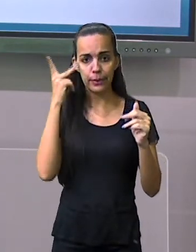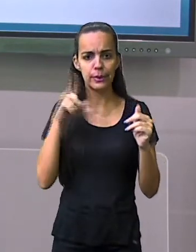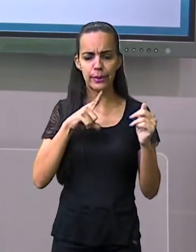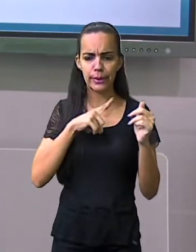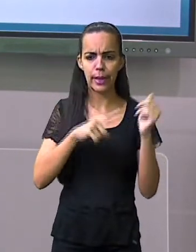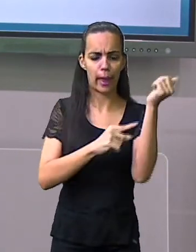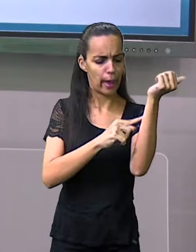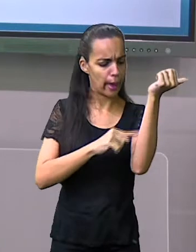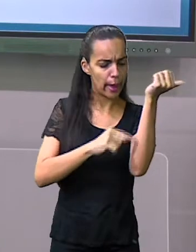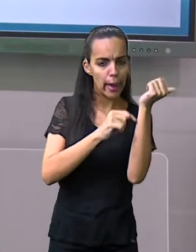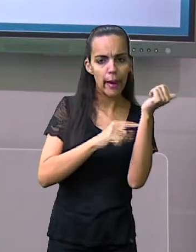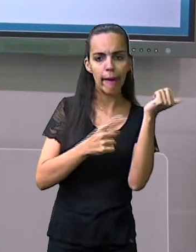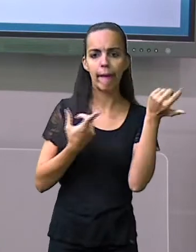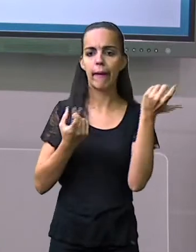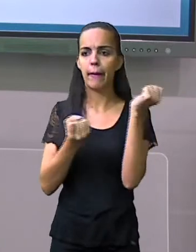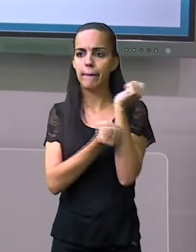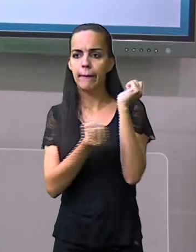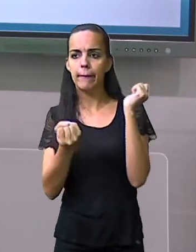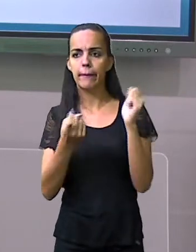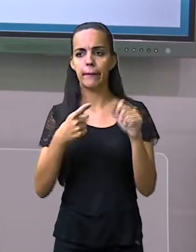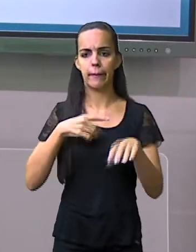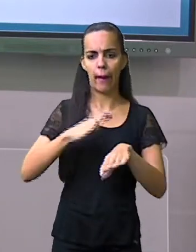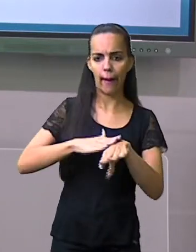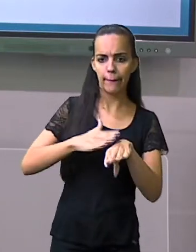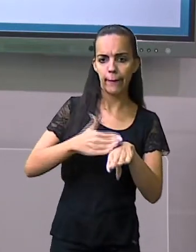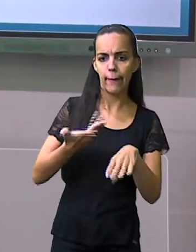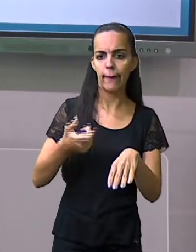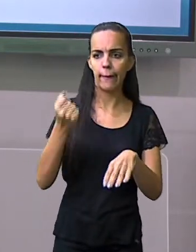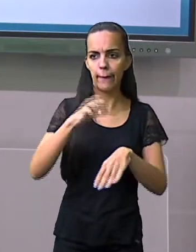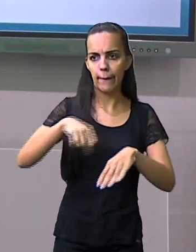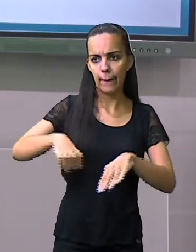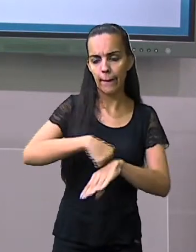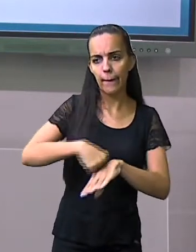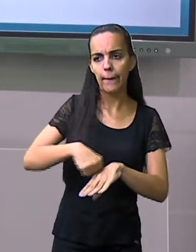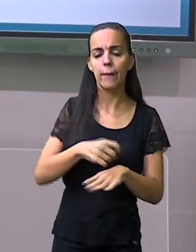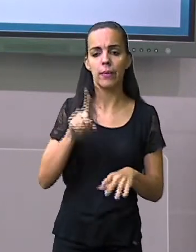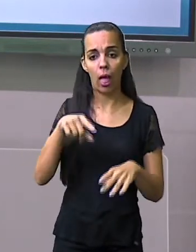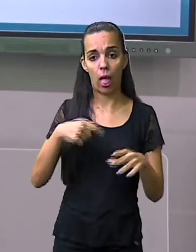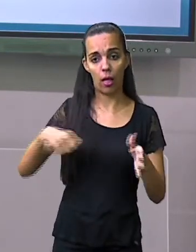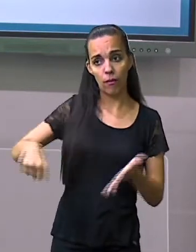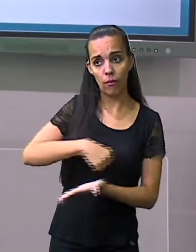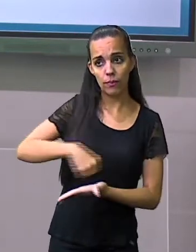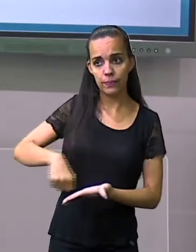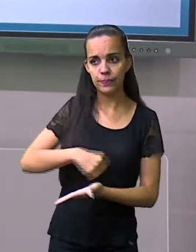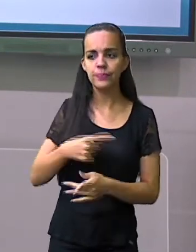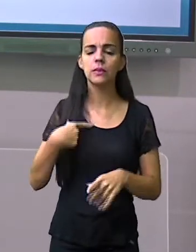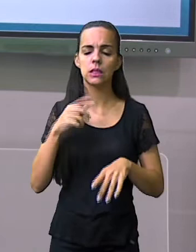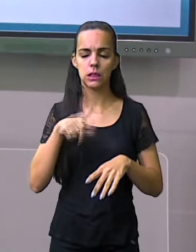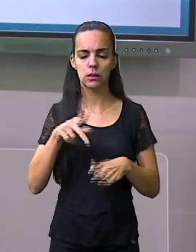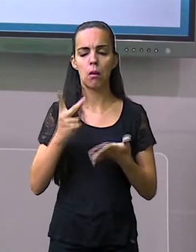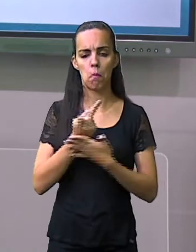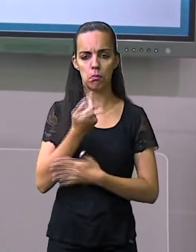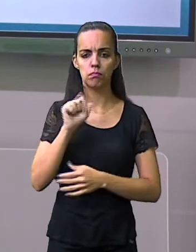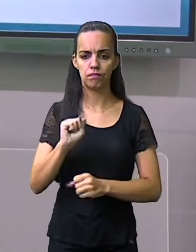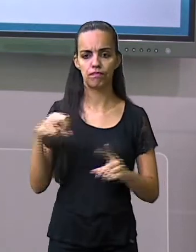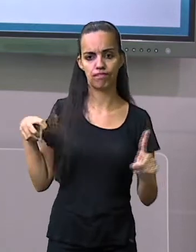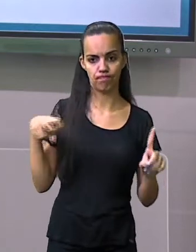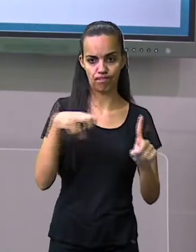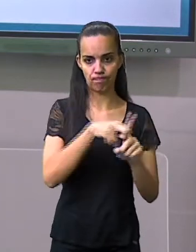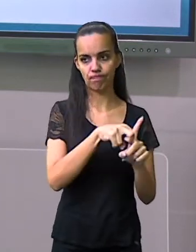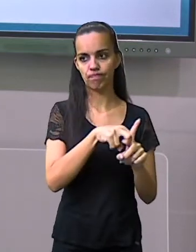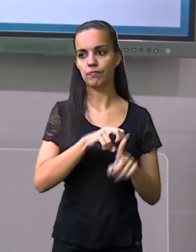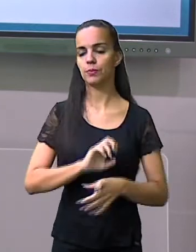no braço ou na mão, que se queimou com o ferro de passar roupa? Então, ele pode, sim, ocasionar um acidente.